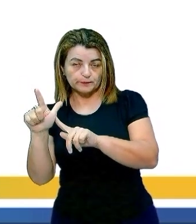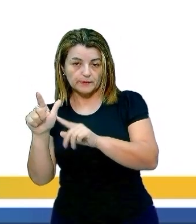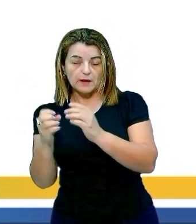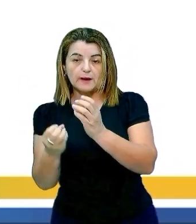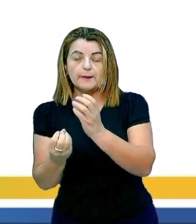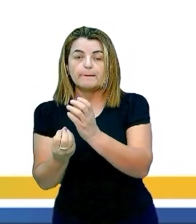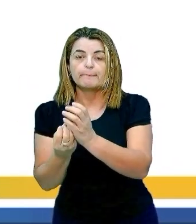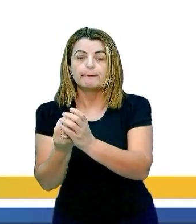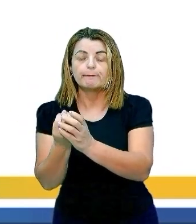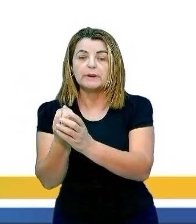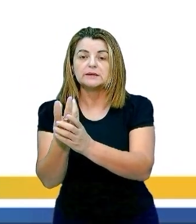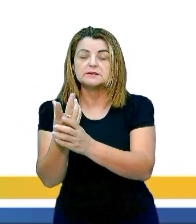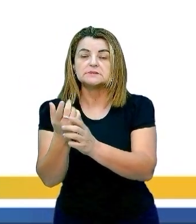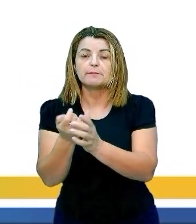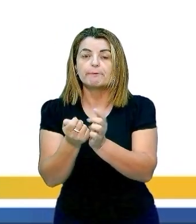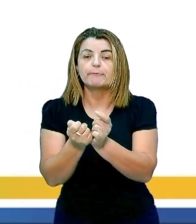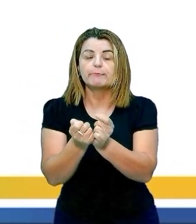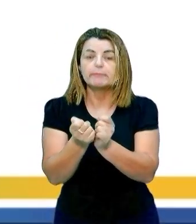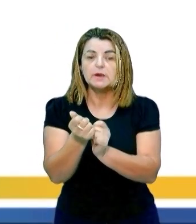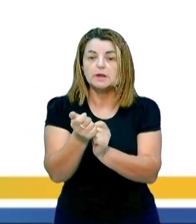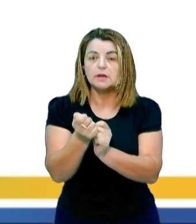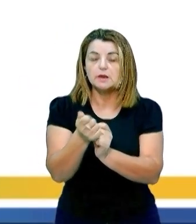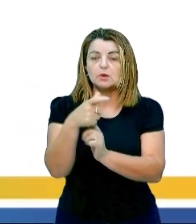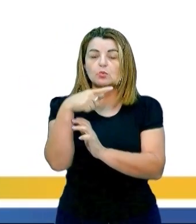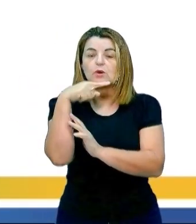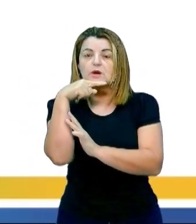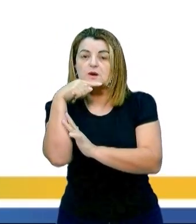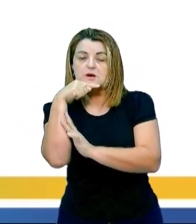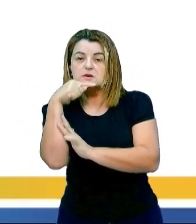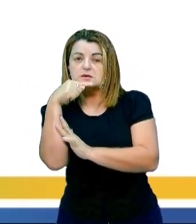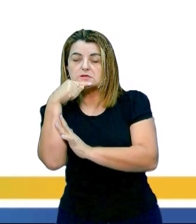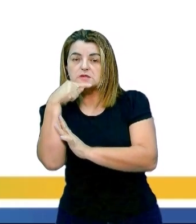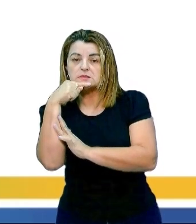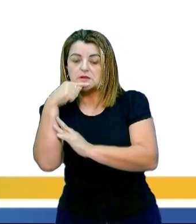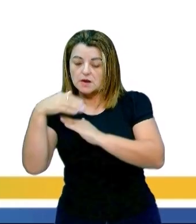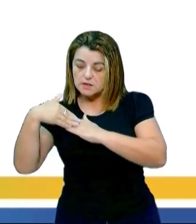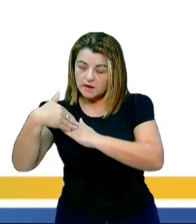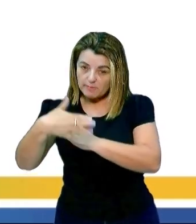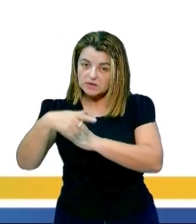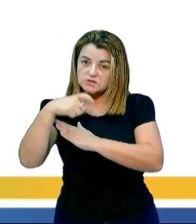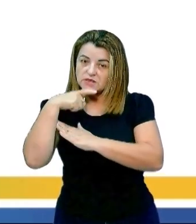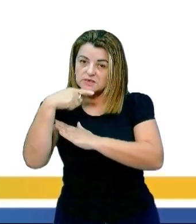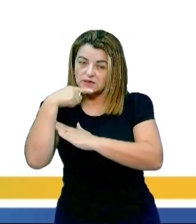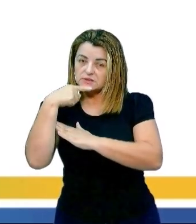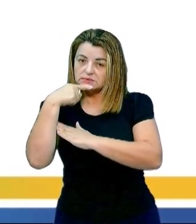planta-se milho, planta-se cana e, a partir dessa cana,